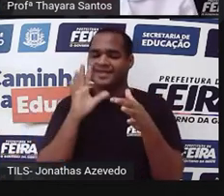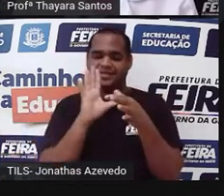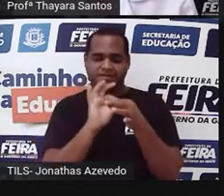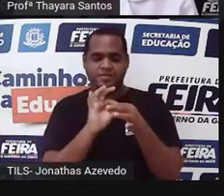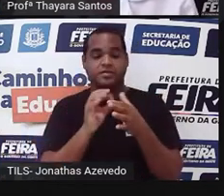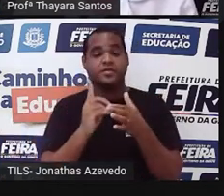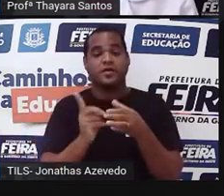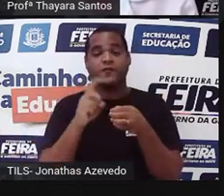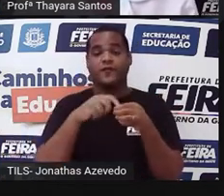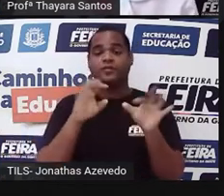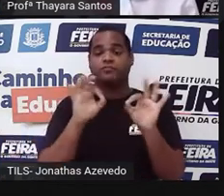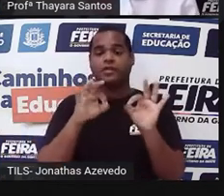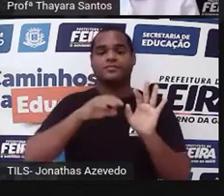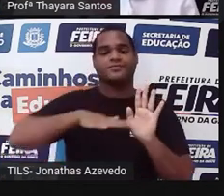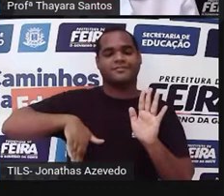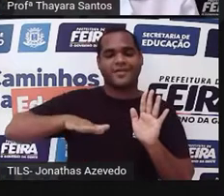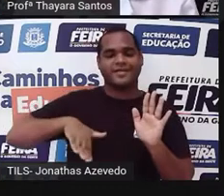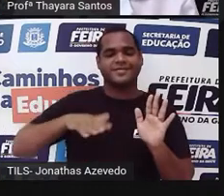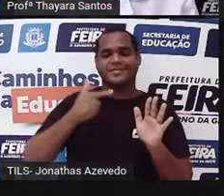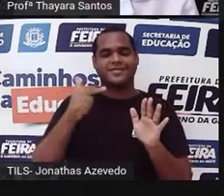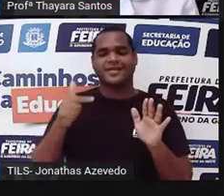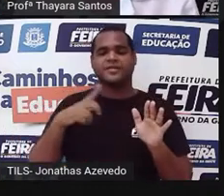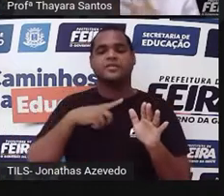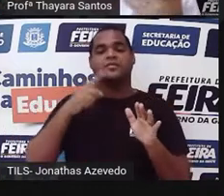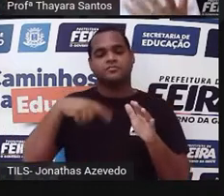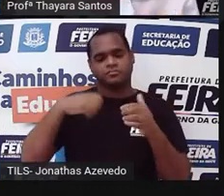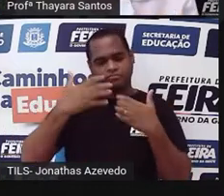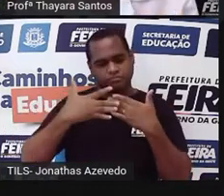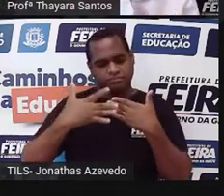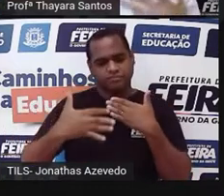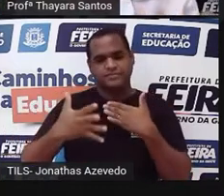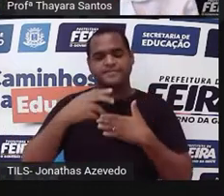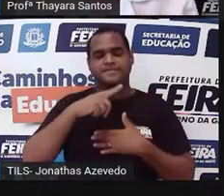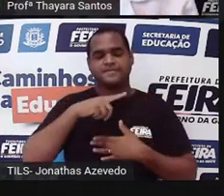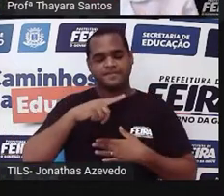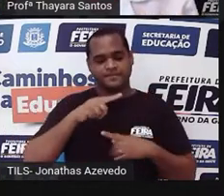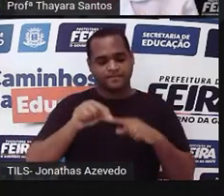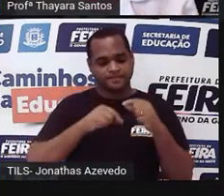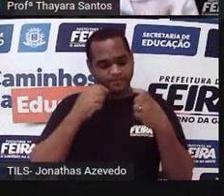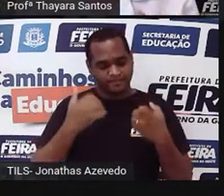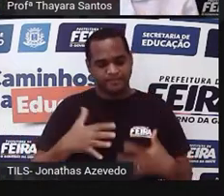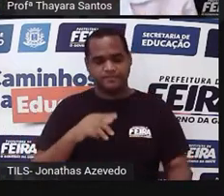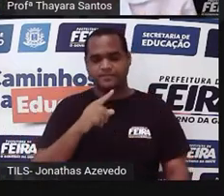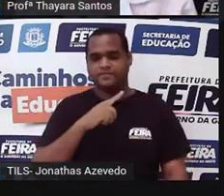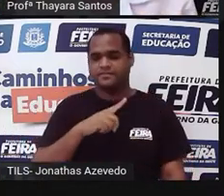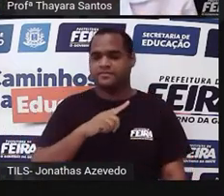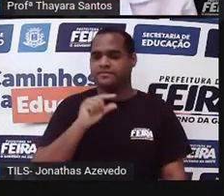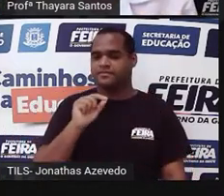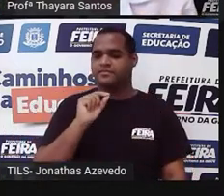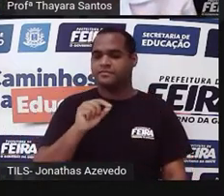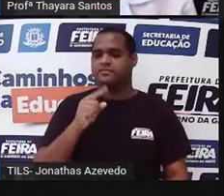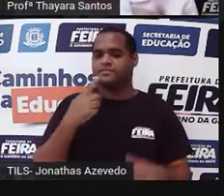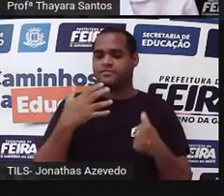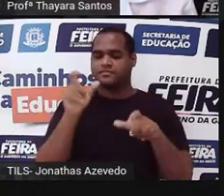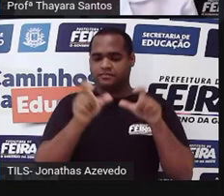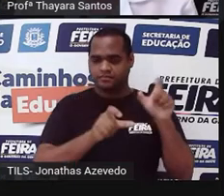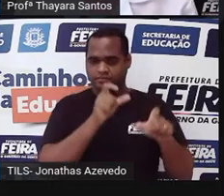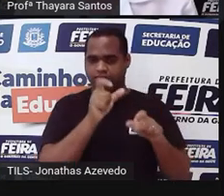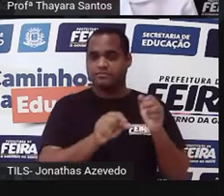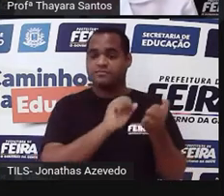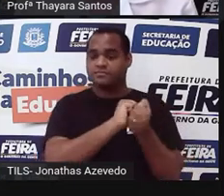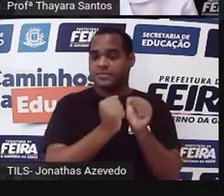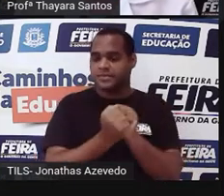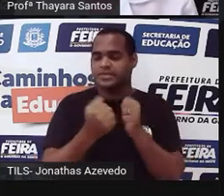para o mar e a partir de então ela começou a desenvolver uma série de características que a gente chama de adaptações para